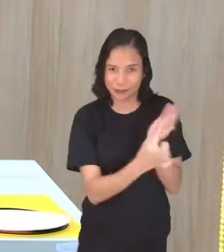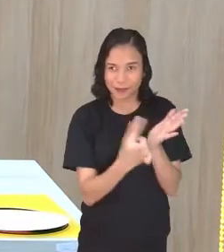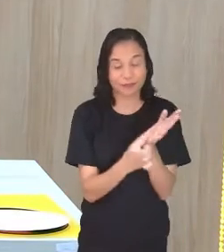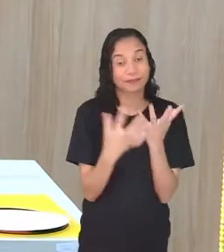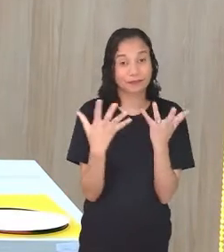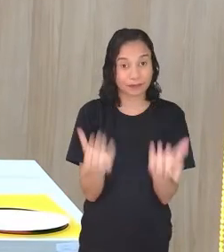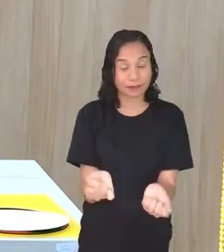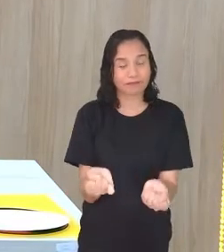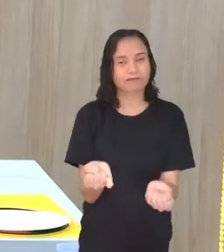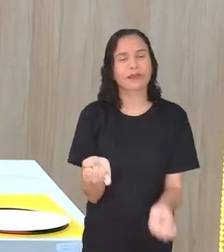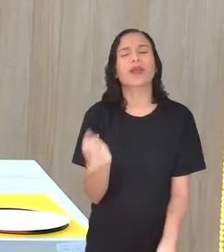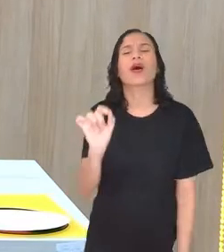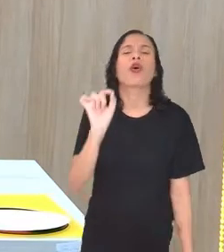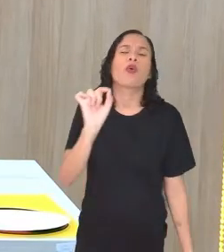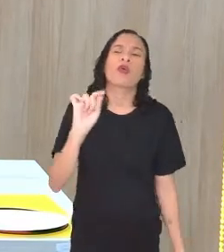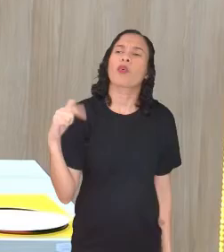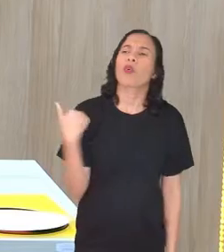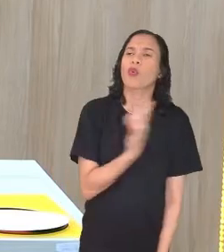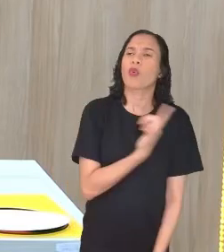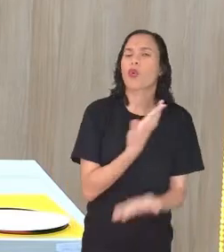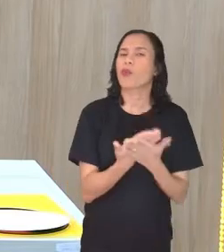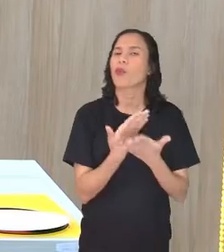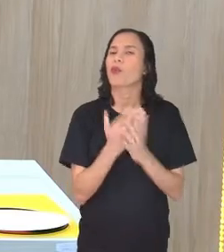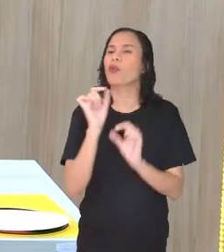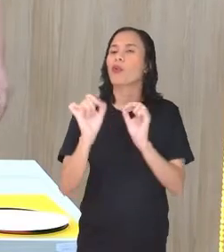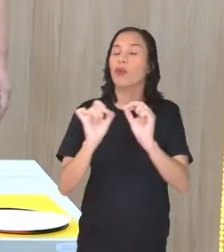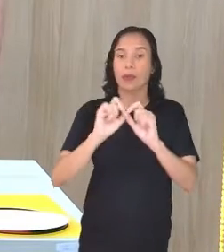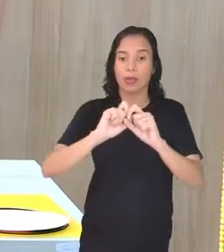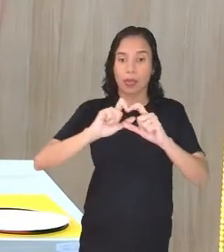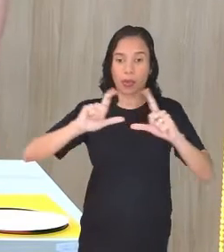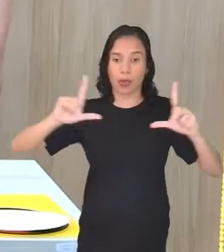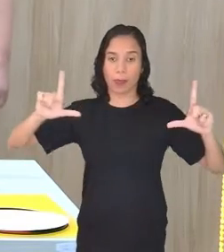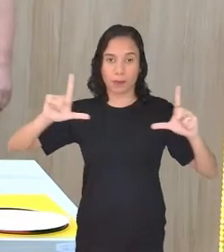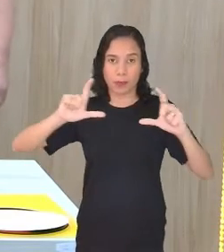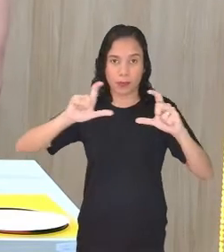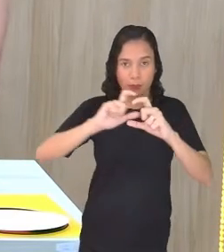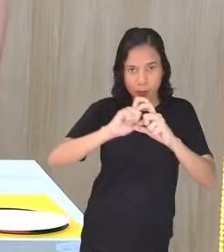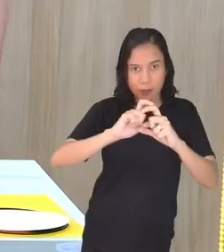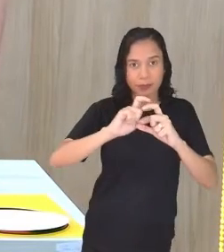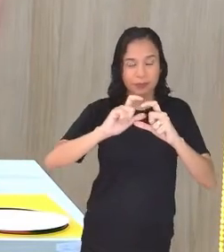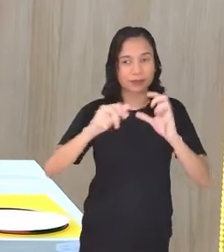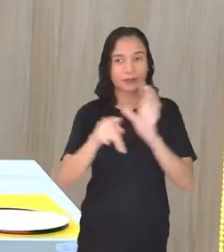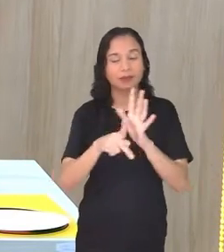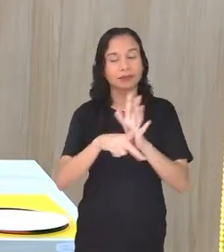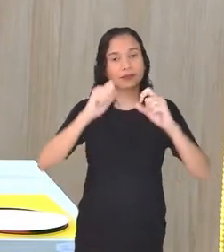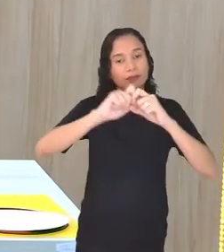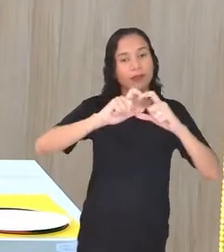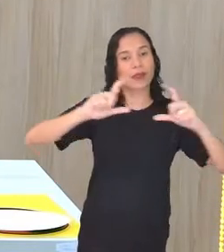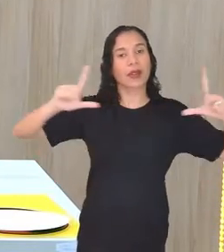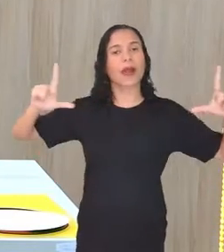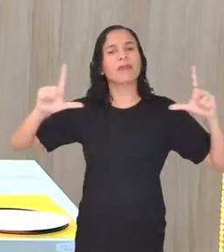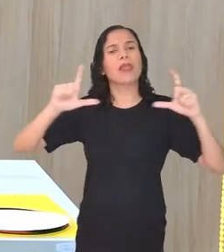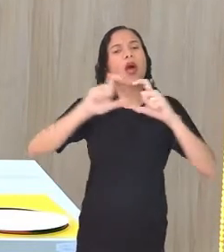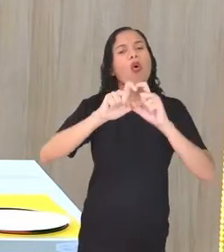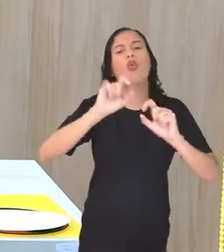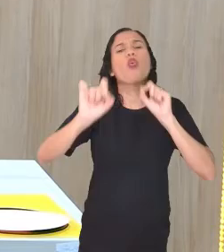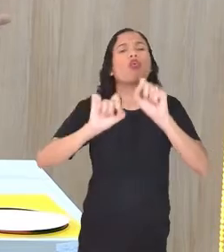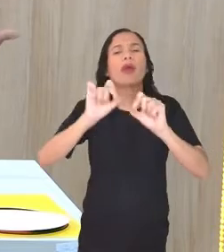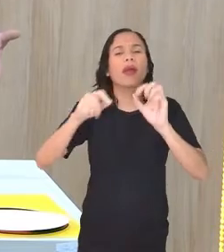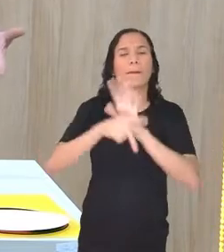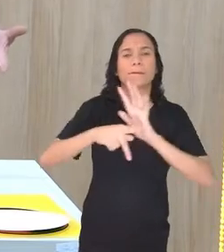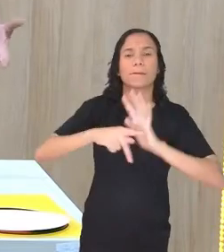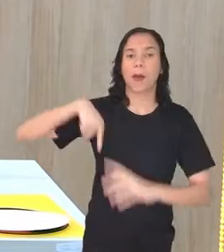Então, o que a gente vai fazer? Continuar. Ampliação e redução. Ampliação e redução de quê? De